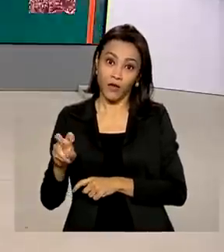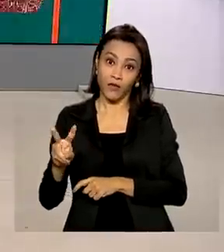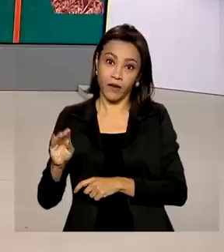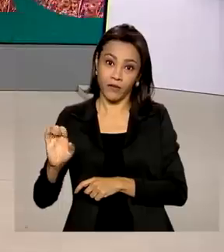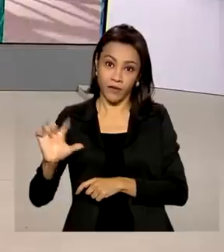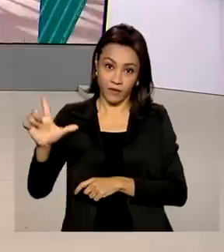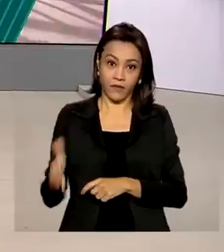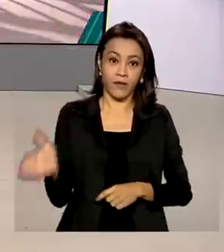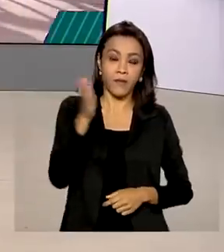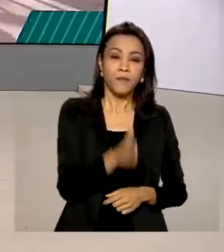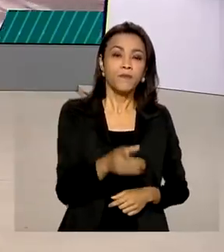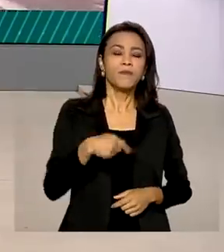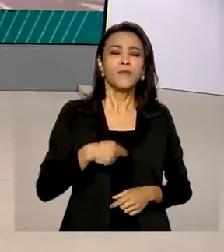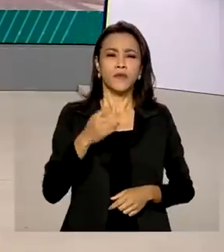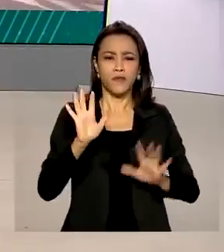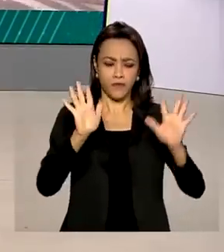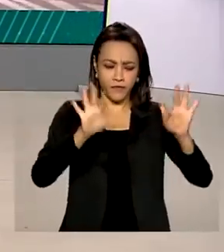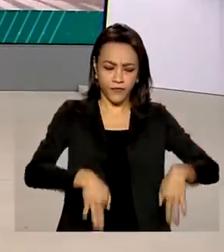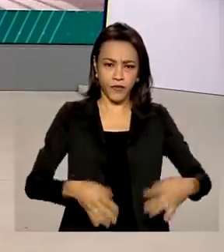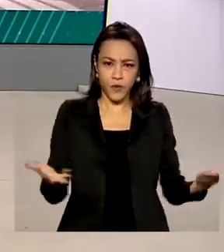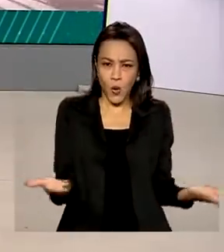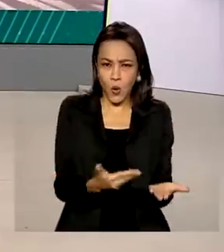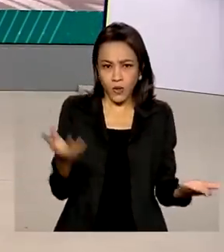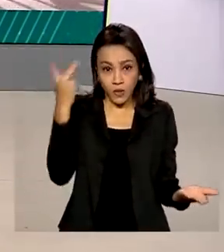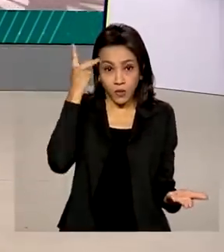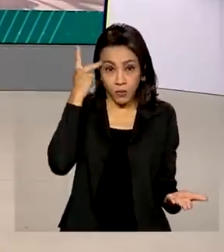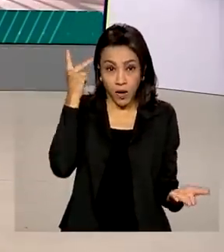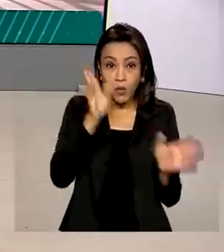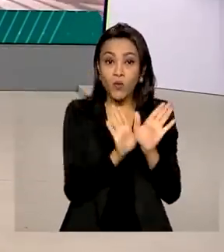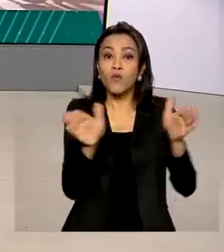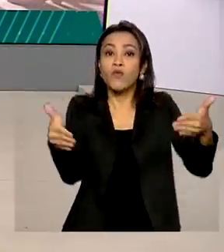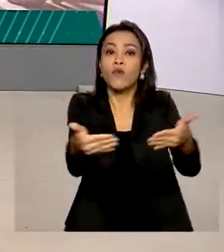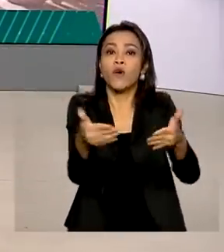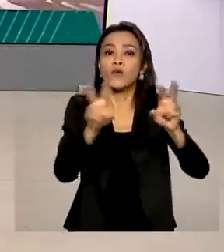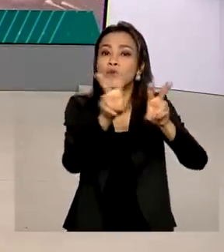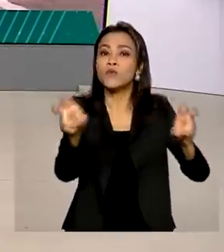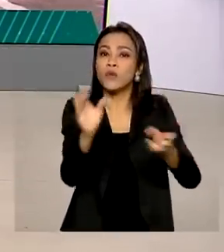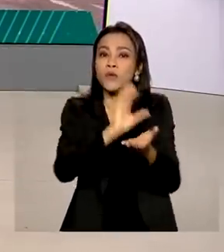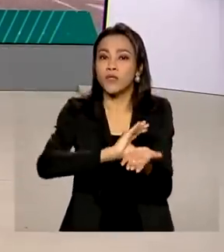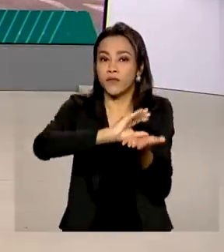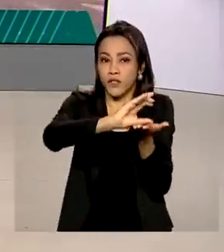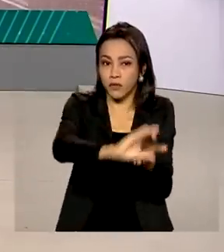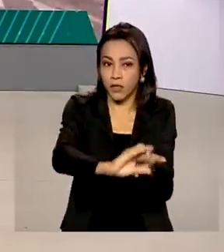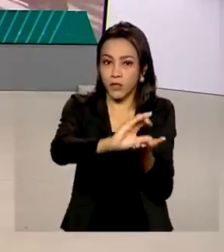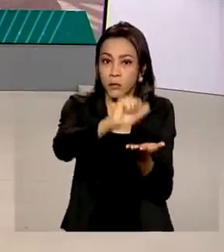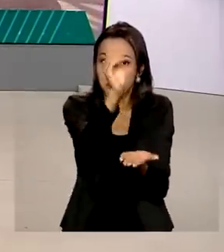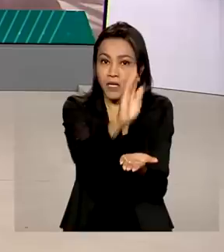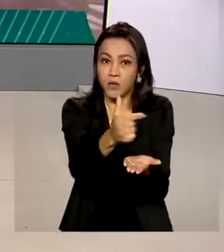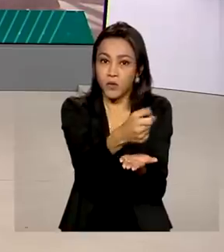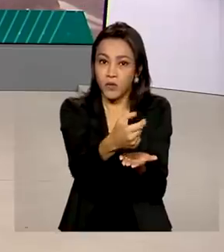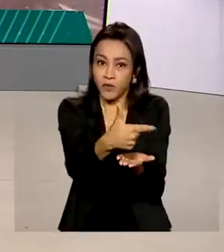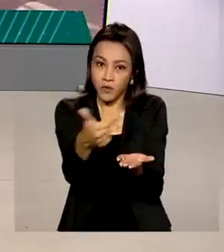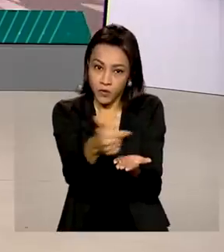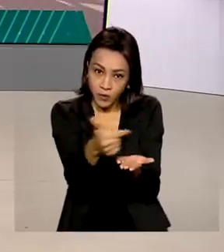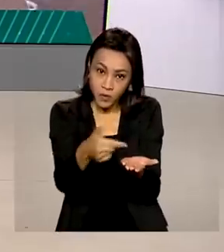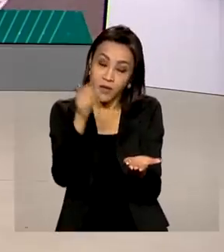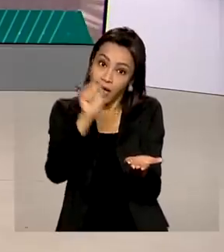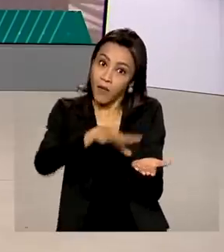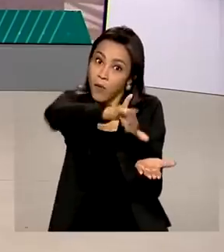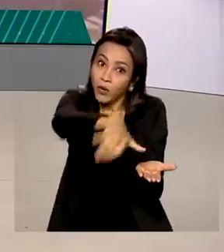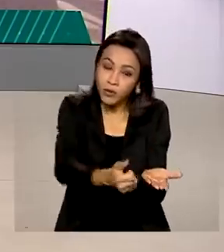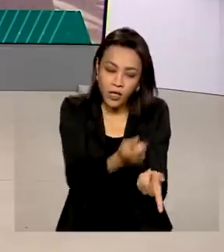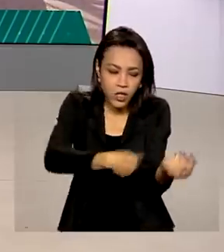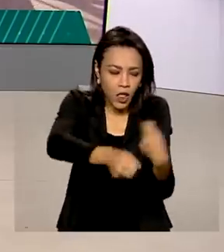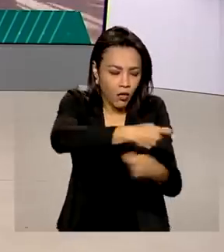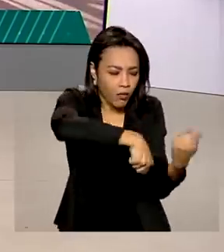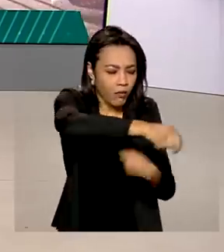termina hoje em São Paulo o Fórum de Investimentos Brasil 2022. O evento apresenta oportunidades de negócios para investidores em